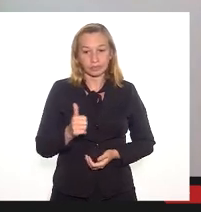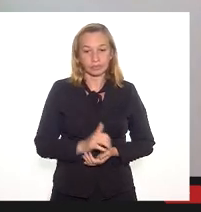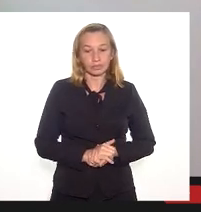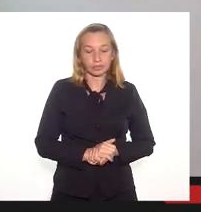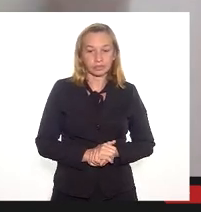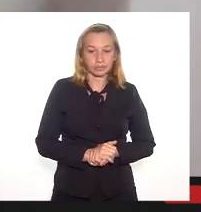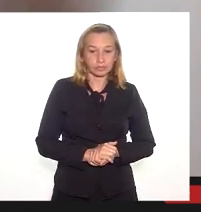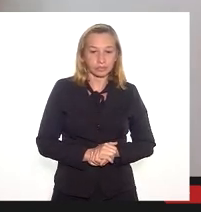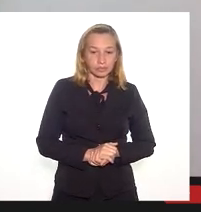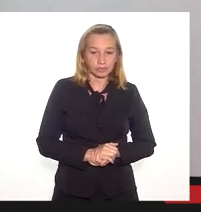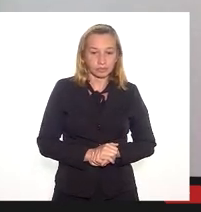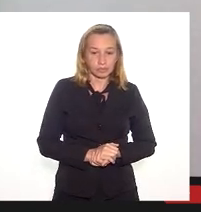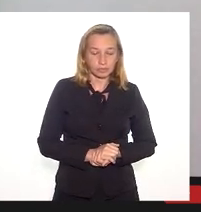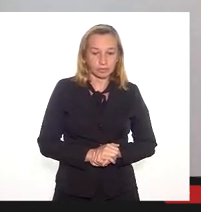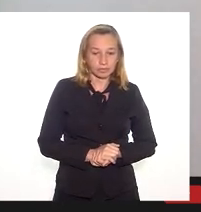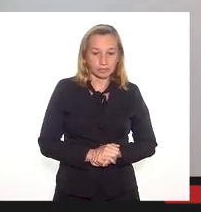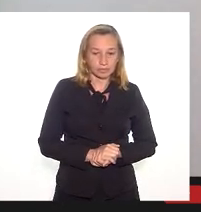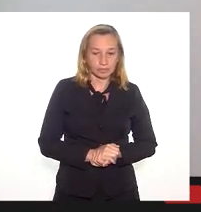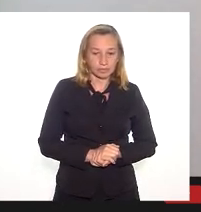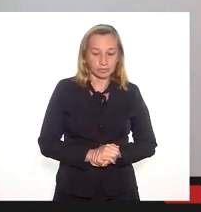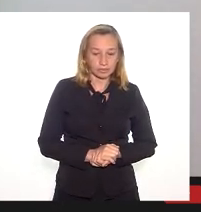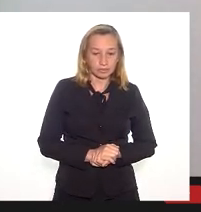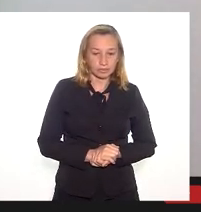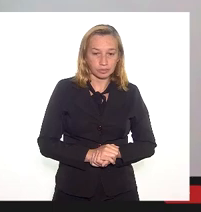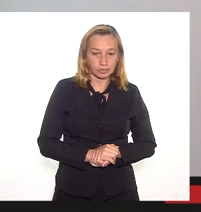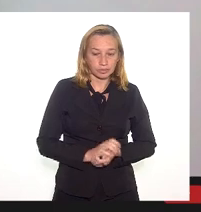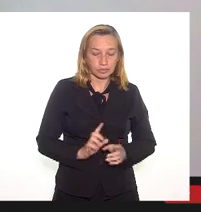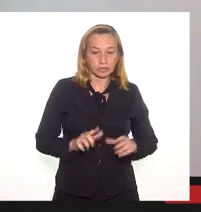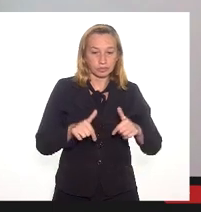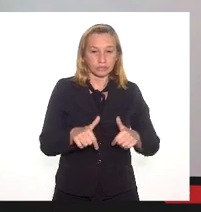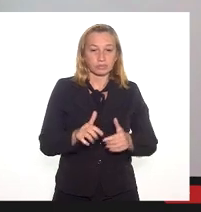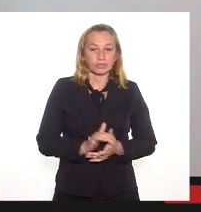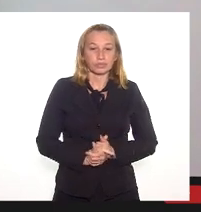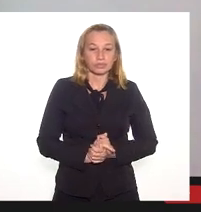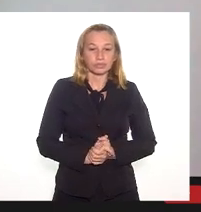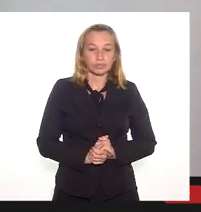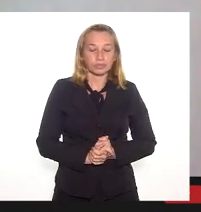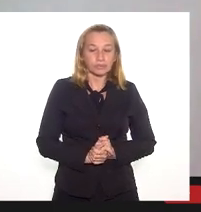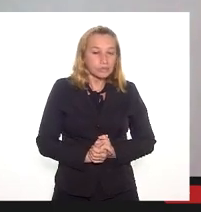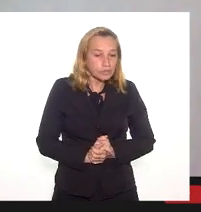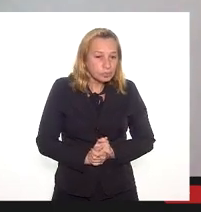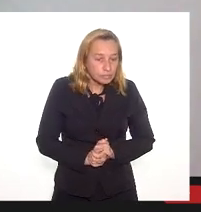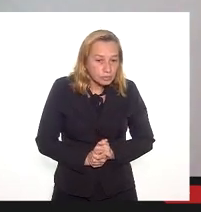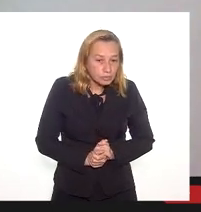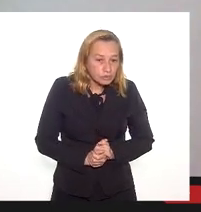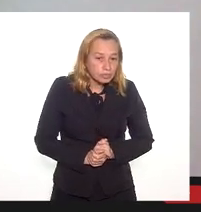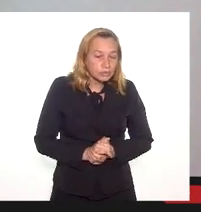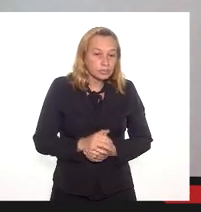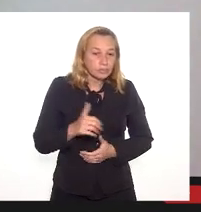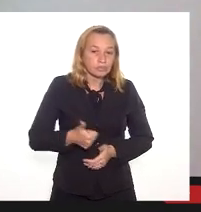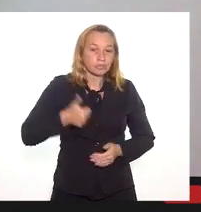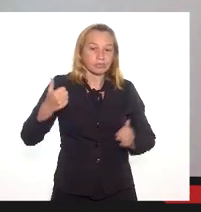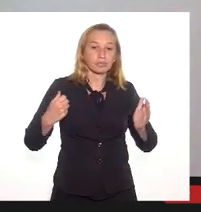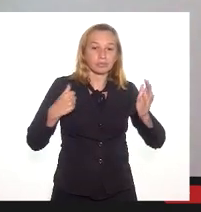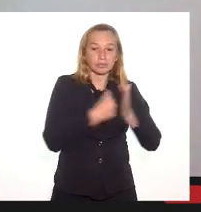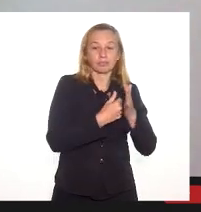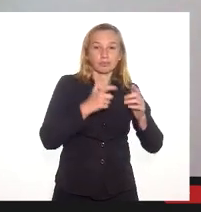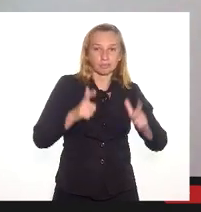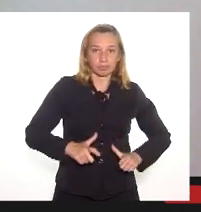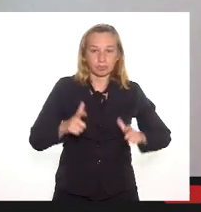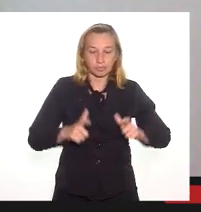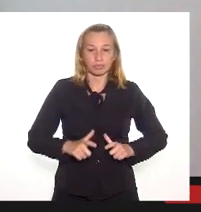para que fosse implantado de forma a se ter o menor impacto possível no local.